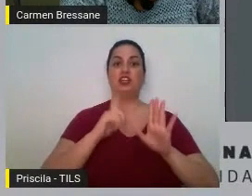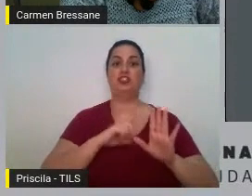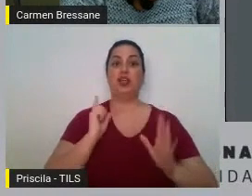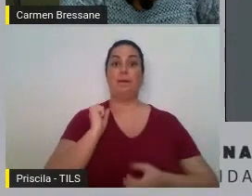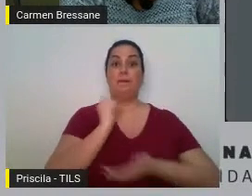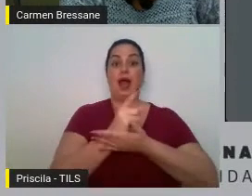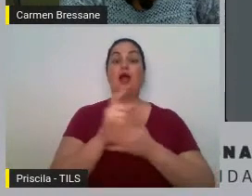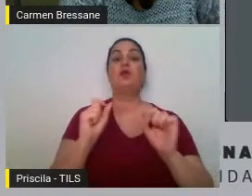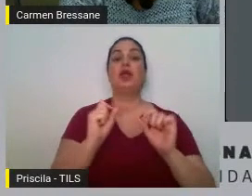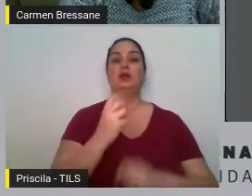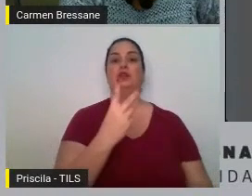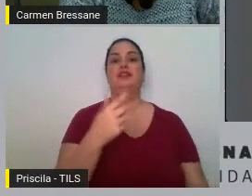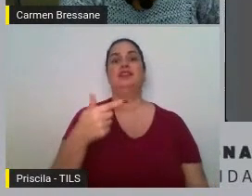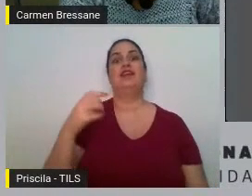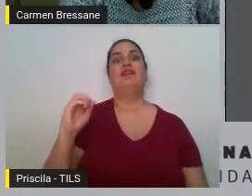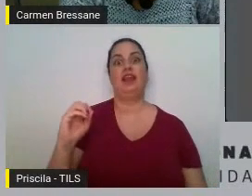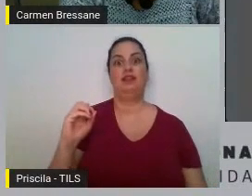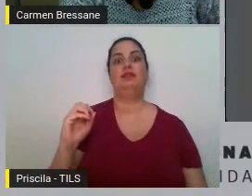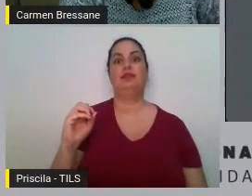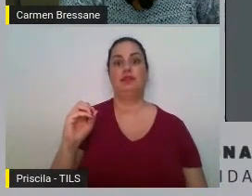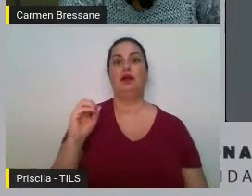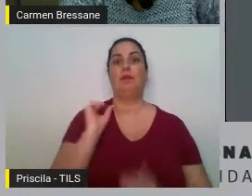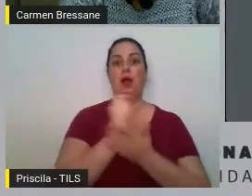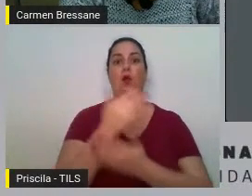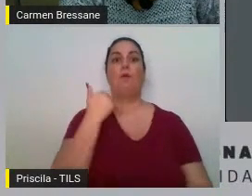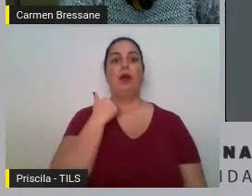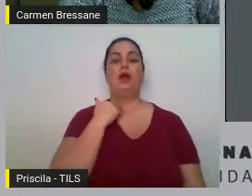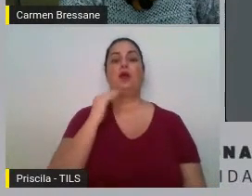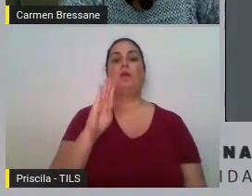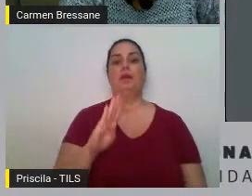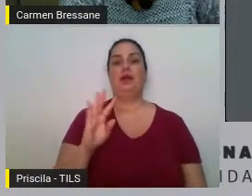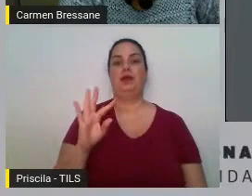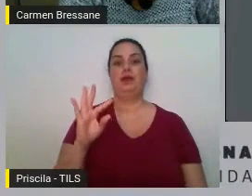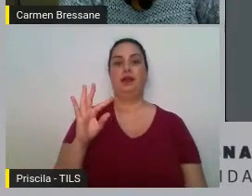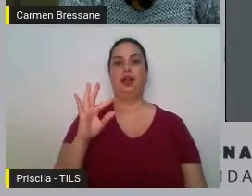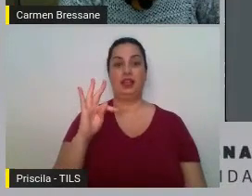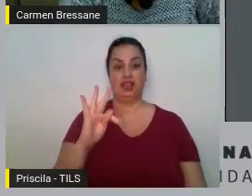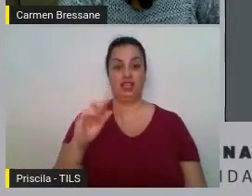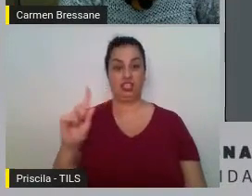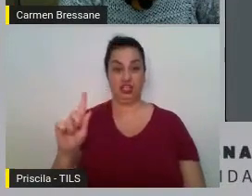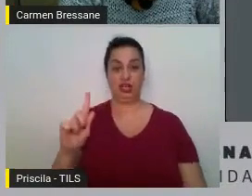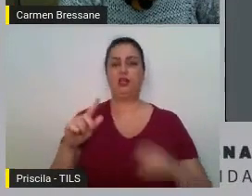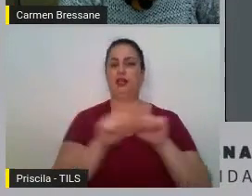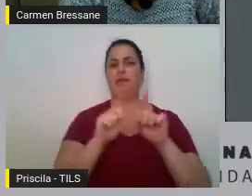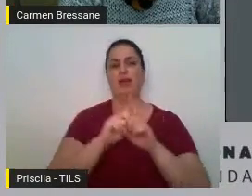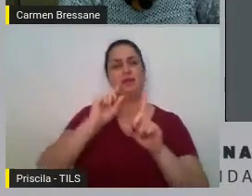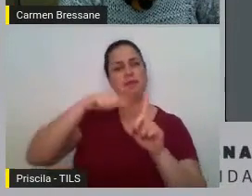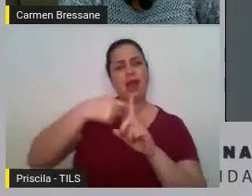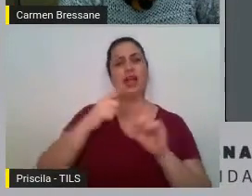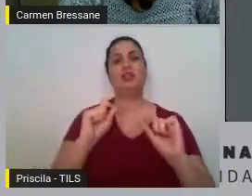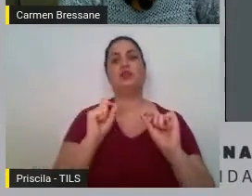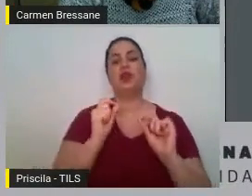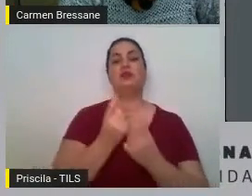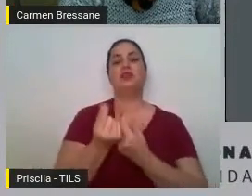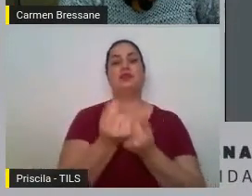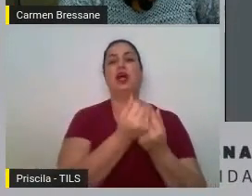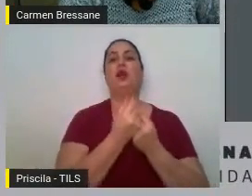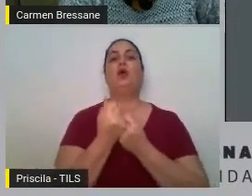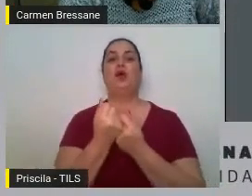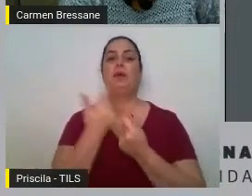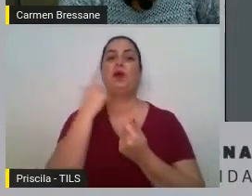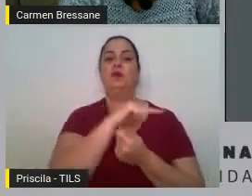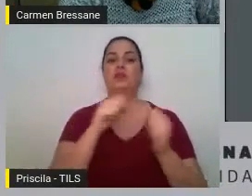para o BTG fora todos os custos da operação. Nessa tabela que não